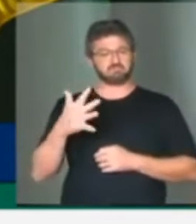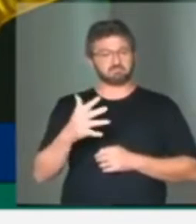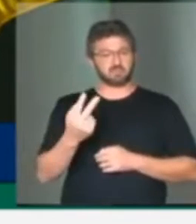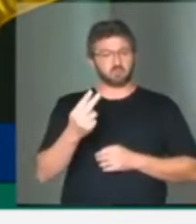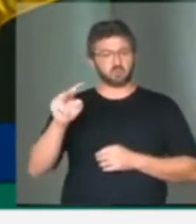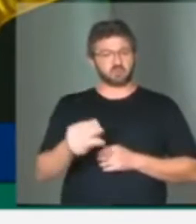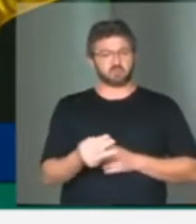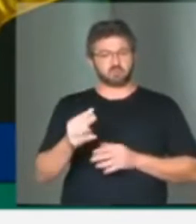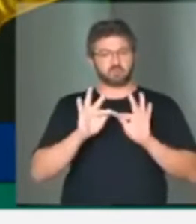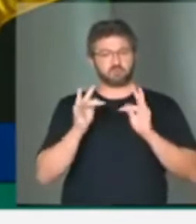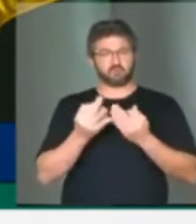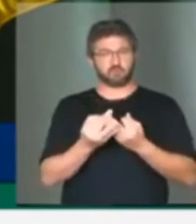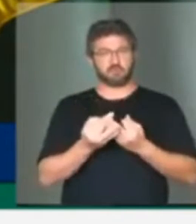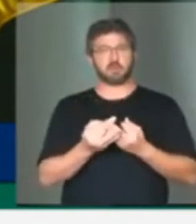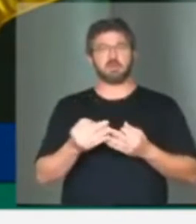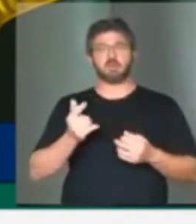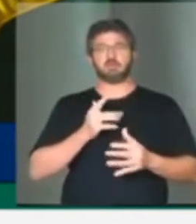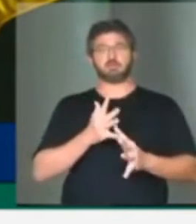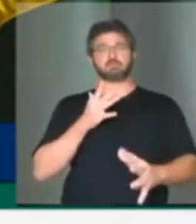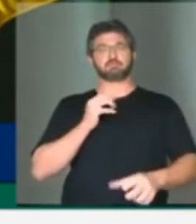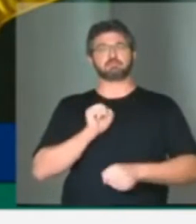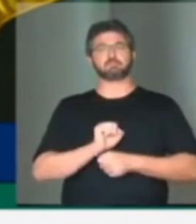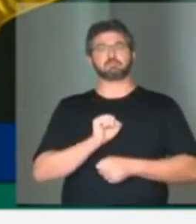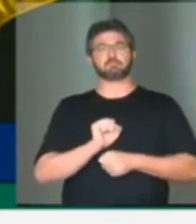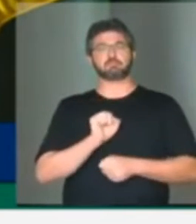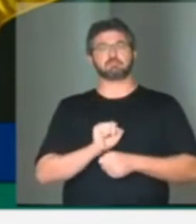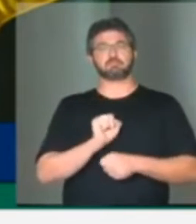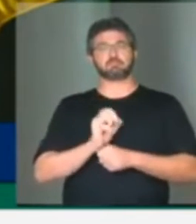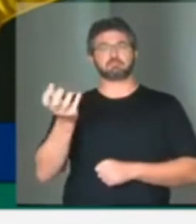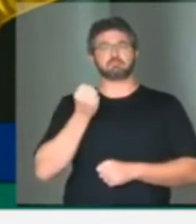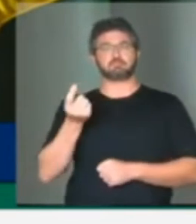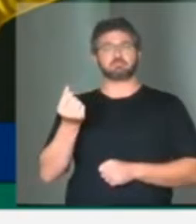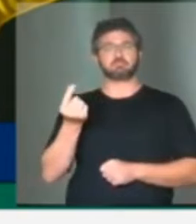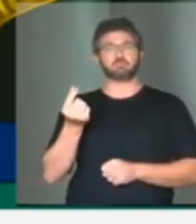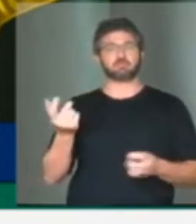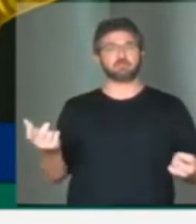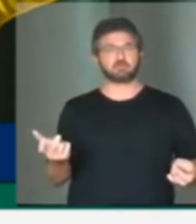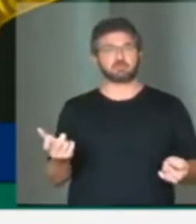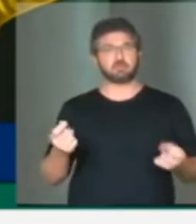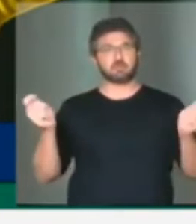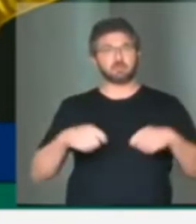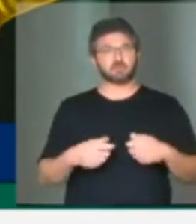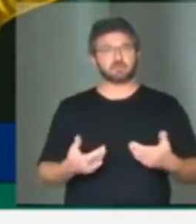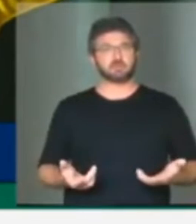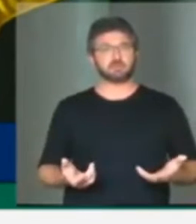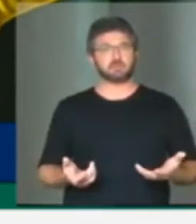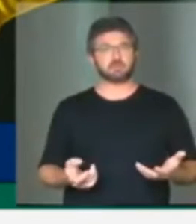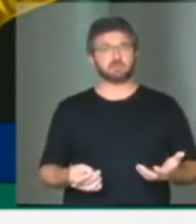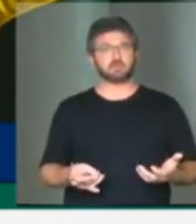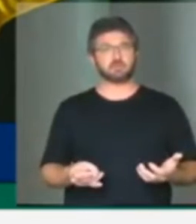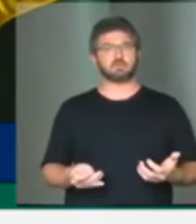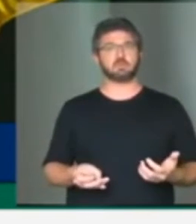milhões de famílias que estão na fila aguardando a possibilidade de receber o Bolsa Família.